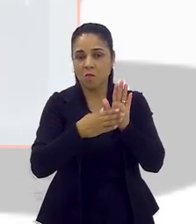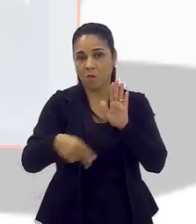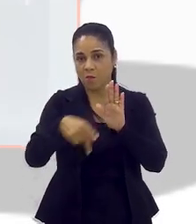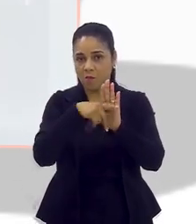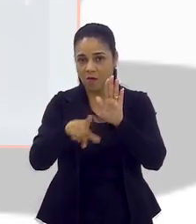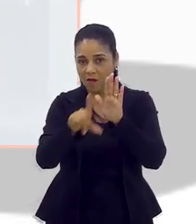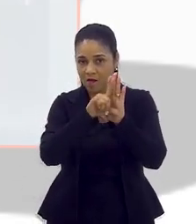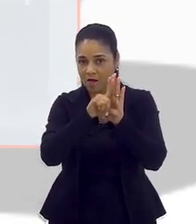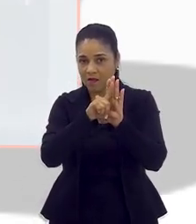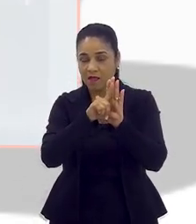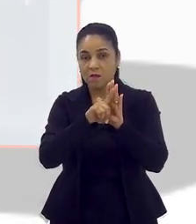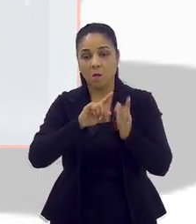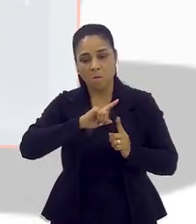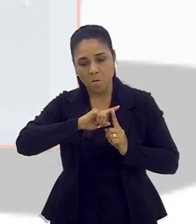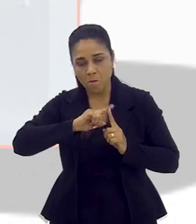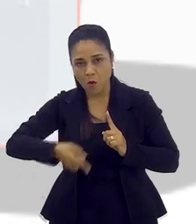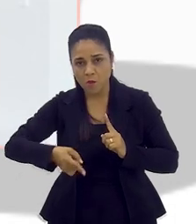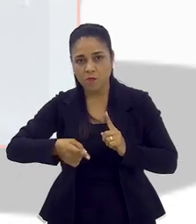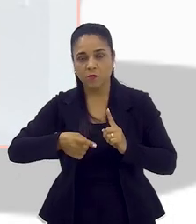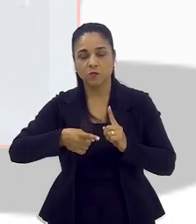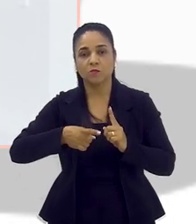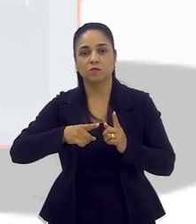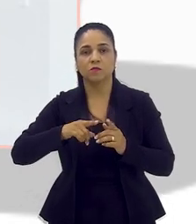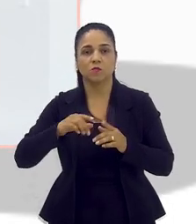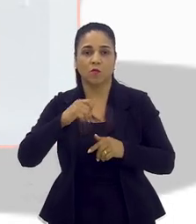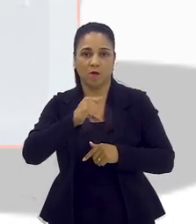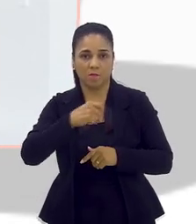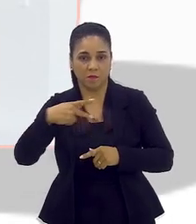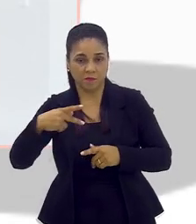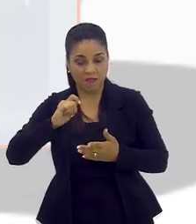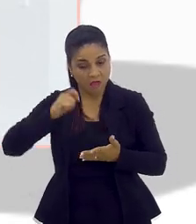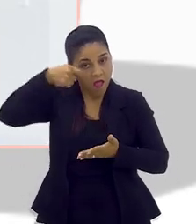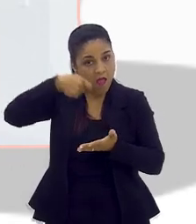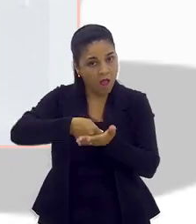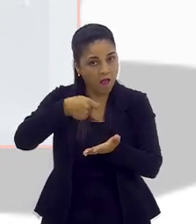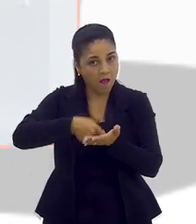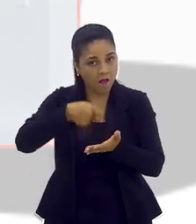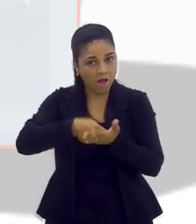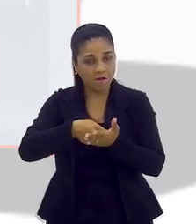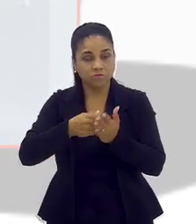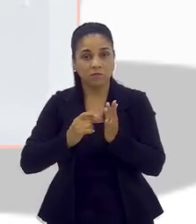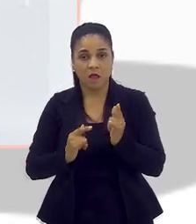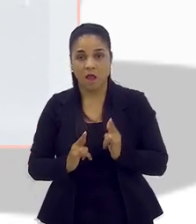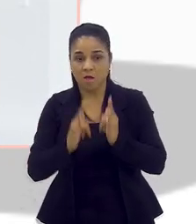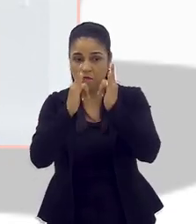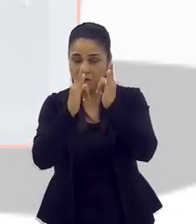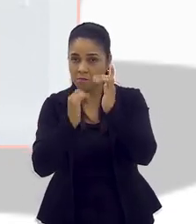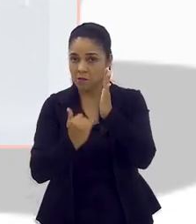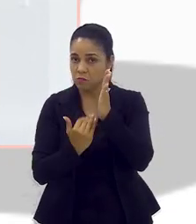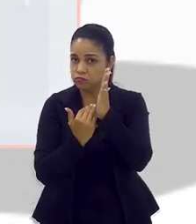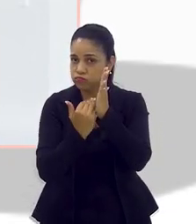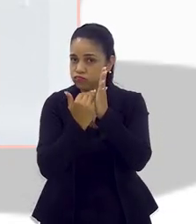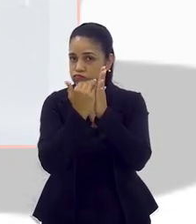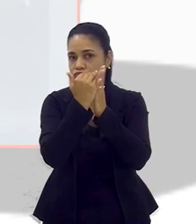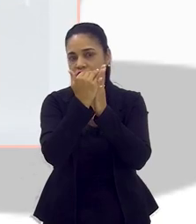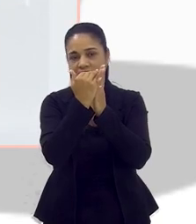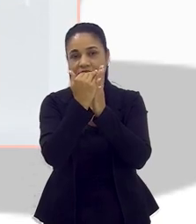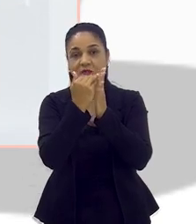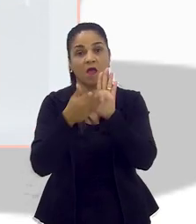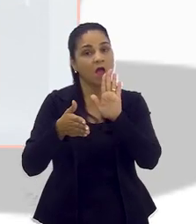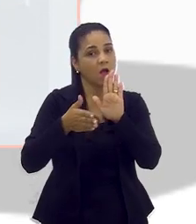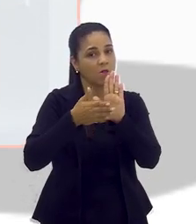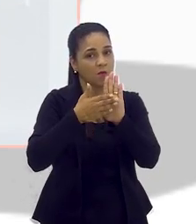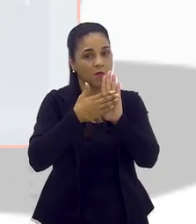proibindo o consumidor de exigir que entregadores de aplicativo subam até a porta de apartamentos. A